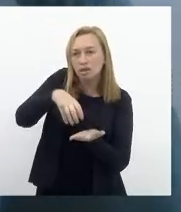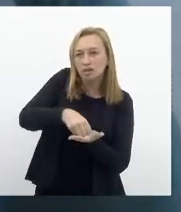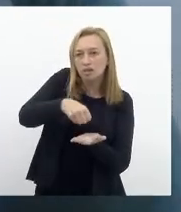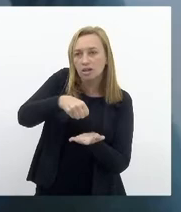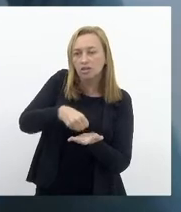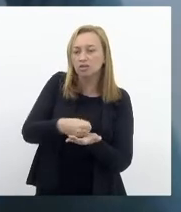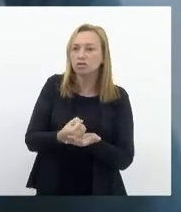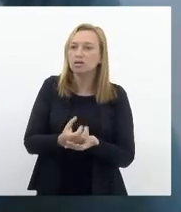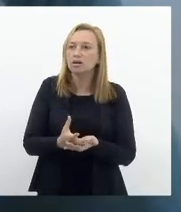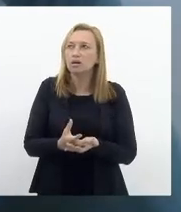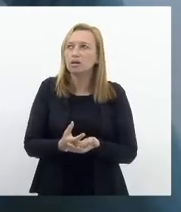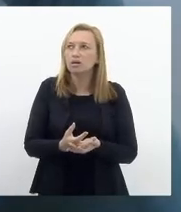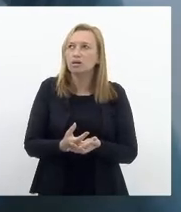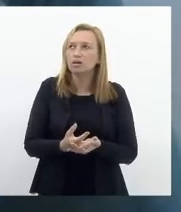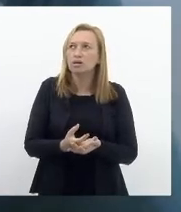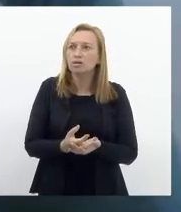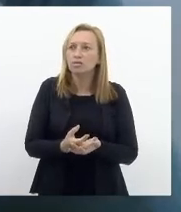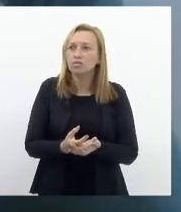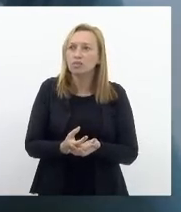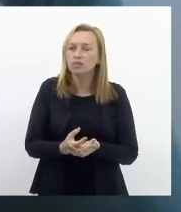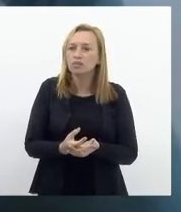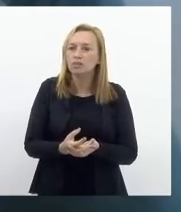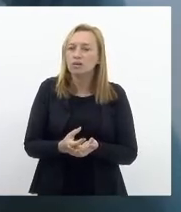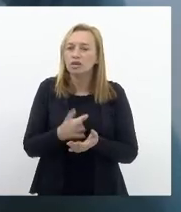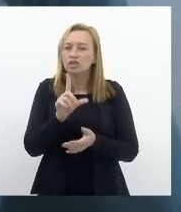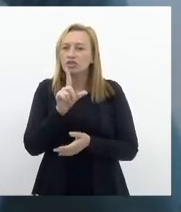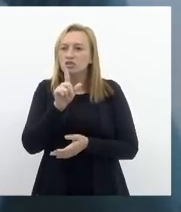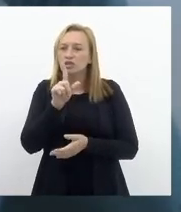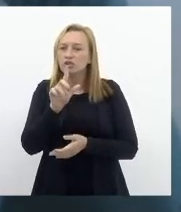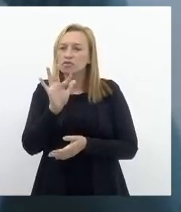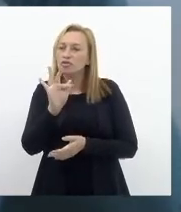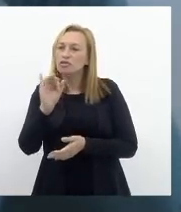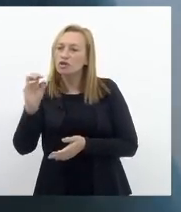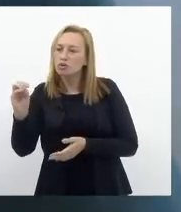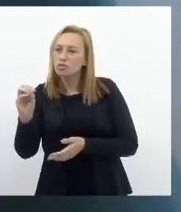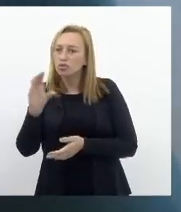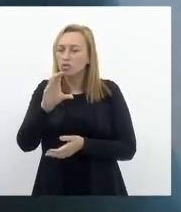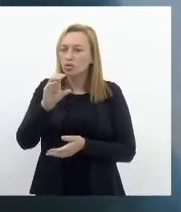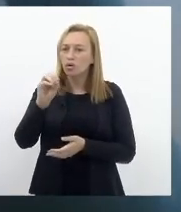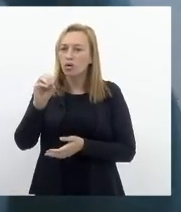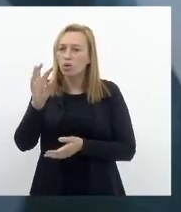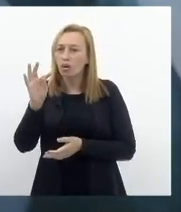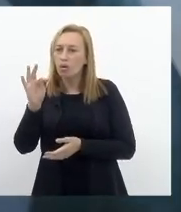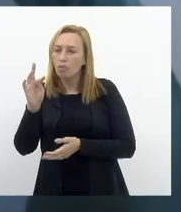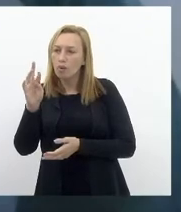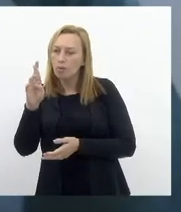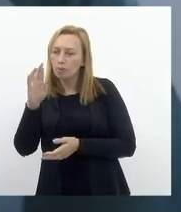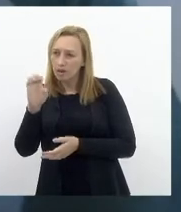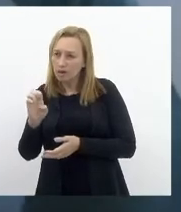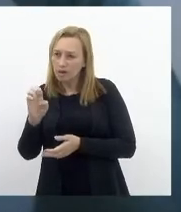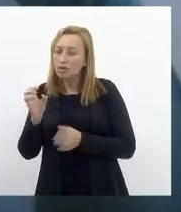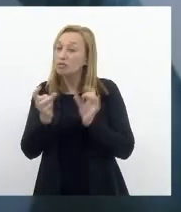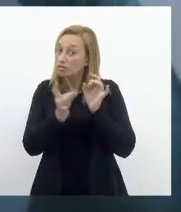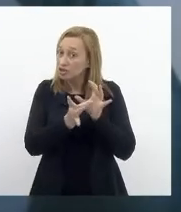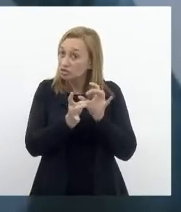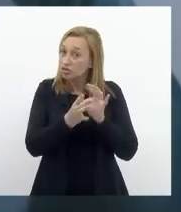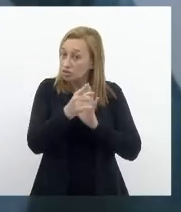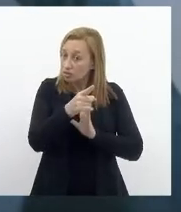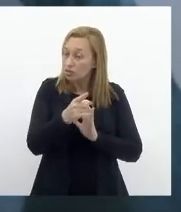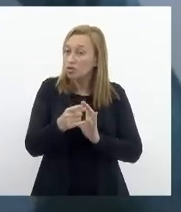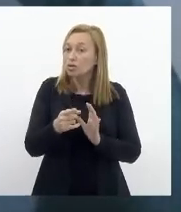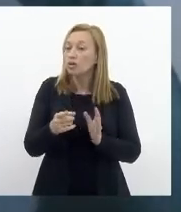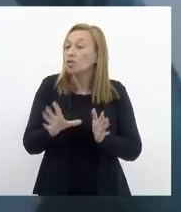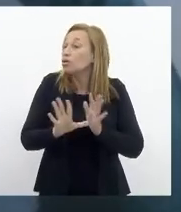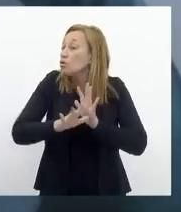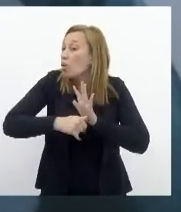o caso desses fios de cobre que são vendidos nos ferrovelhos. Qual é a origem deles? O que tem